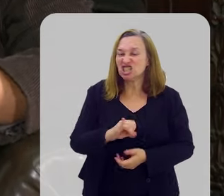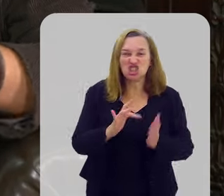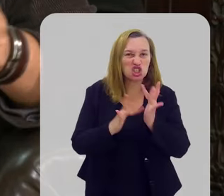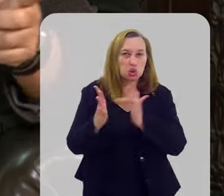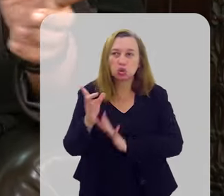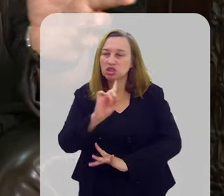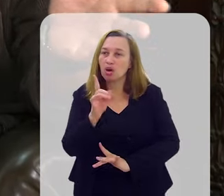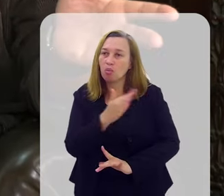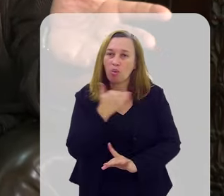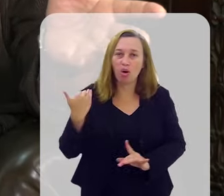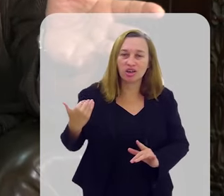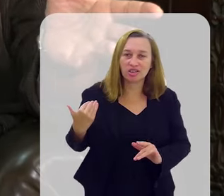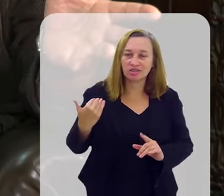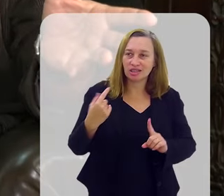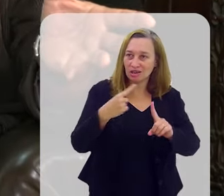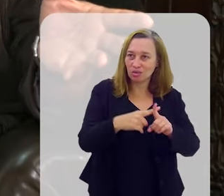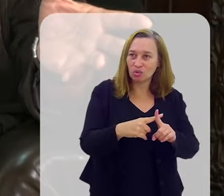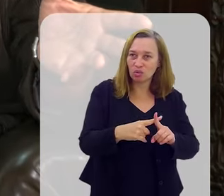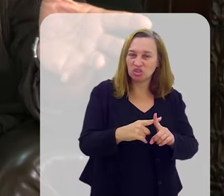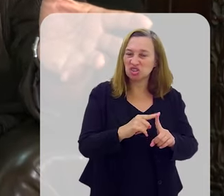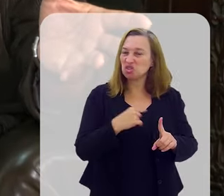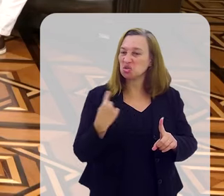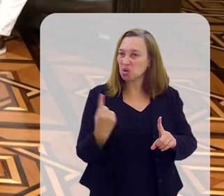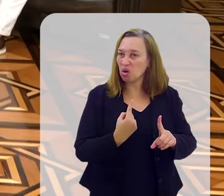cruz, nenhum de nós estaríamos aqui.